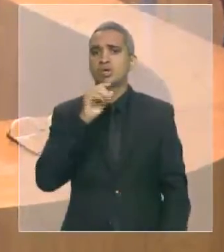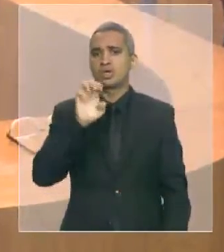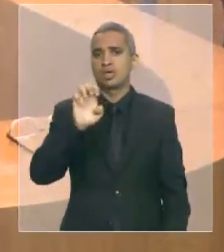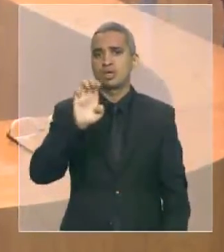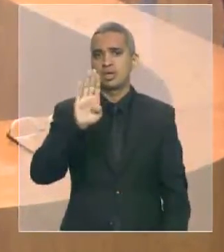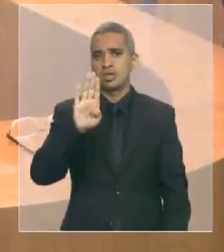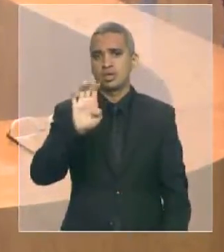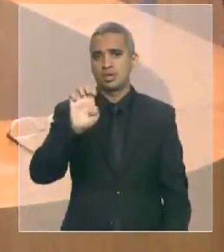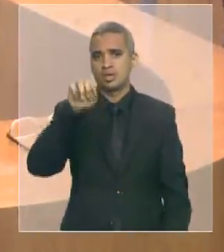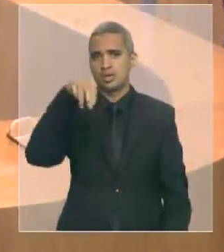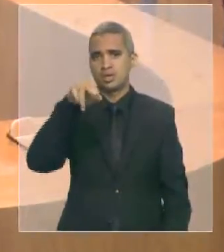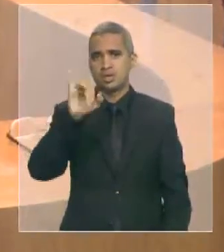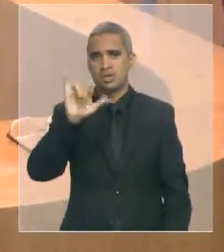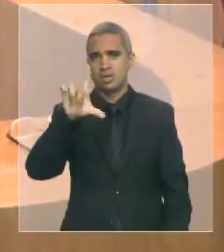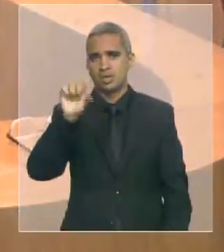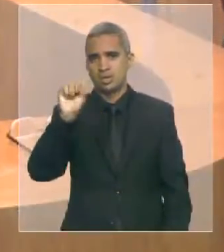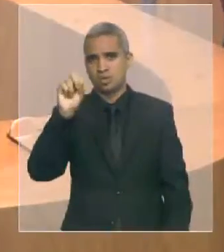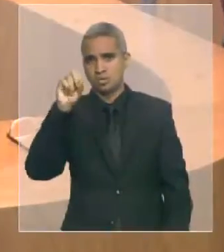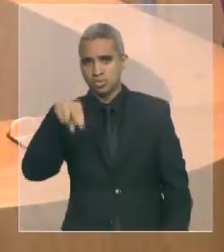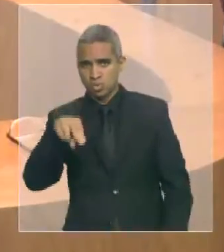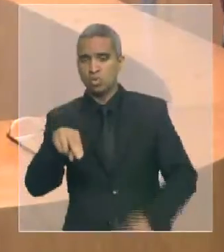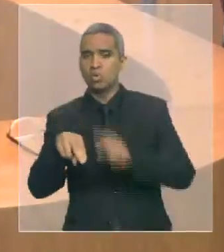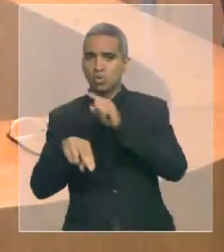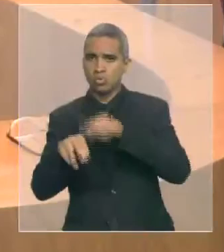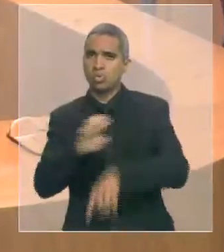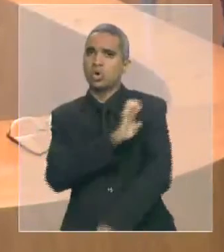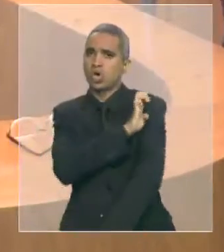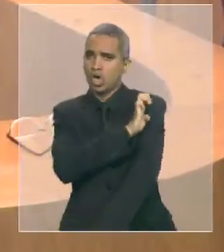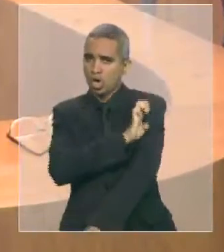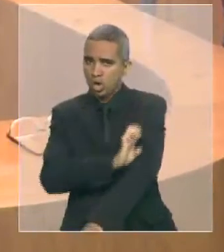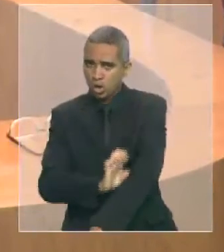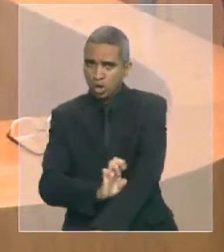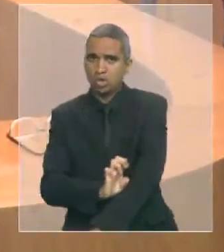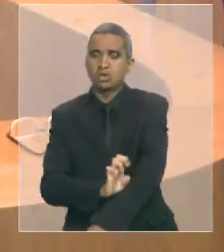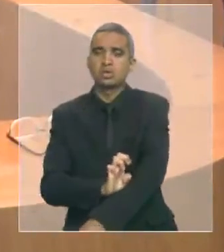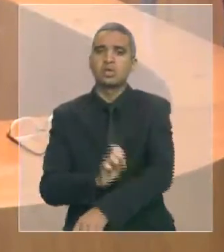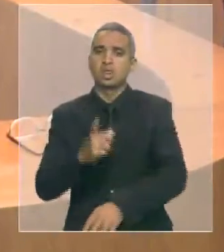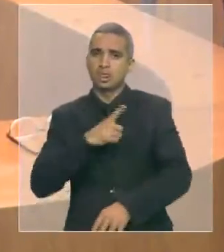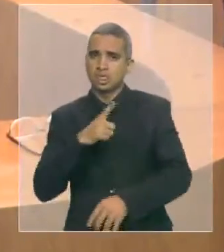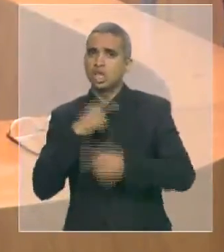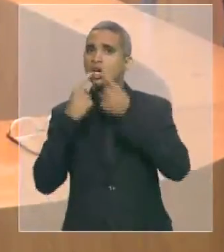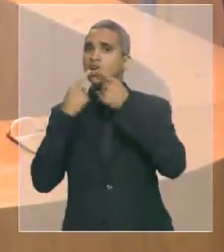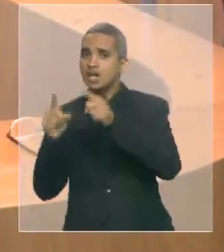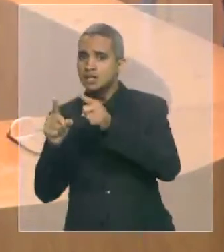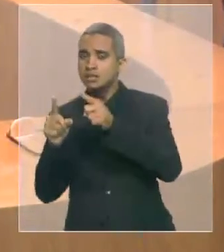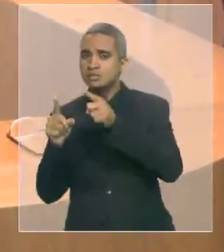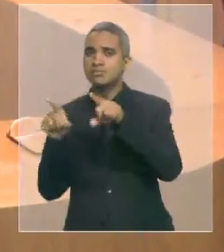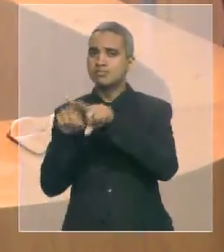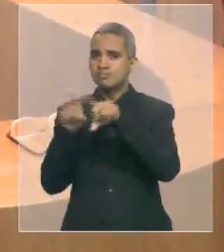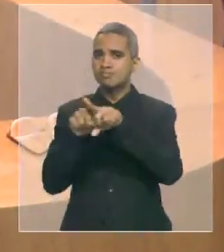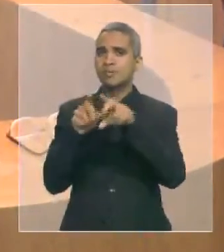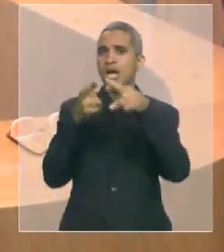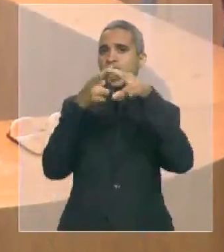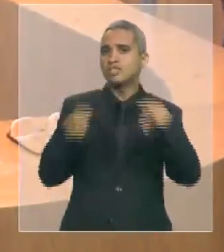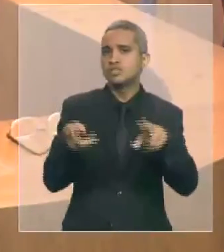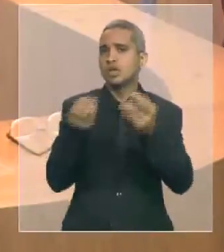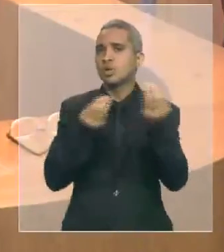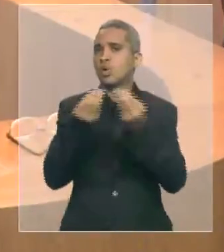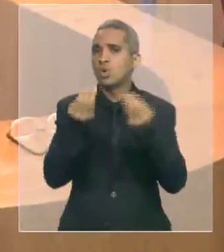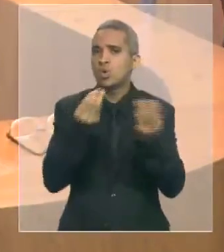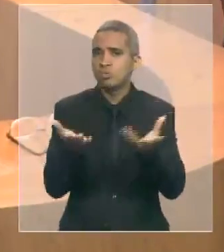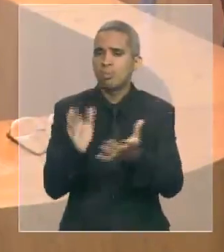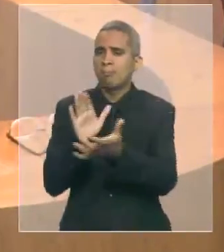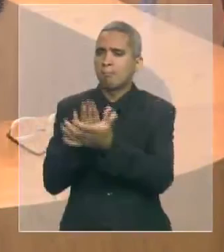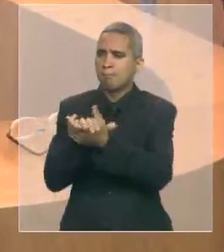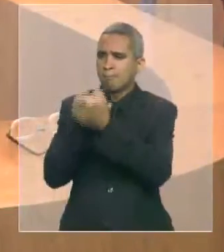ele faz a crítica e apresenta sugestões e soluções, portanto, companheiro Ebenilso, parabéns mais uma vez, que Deus